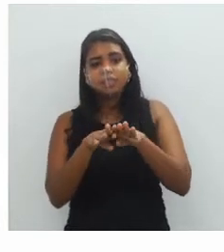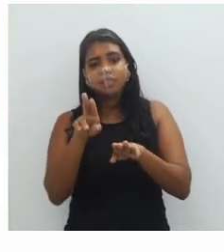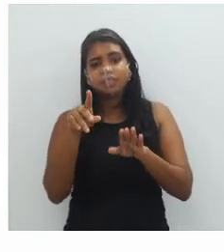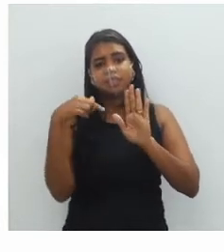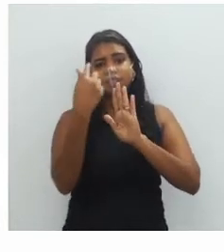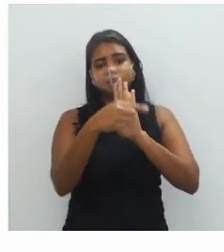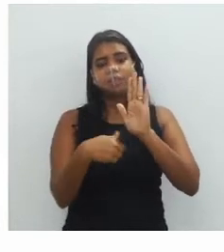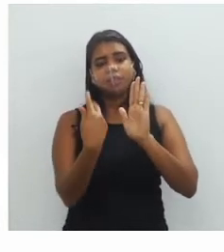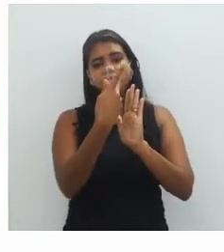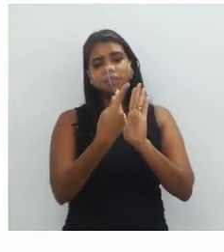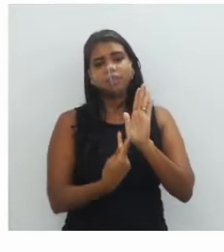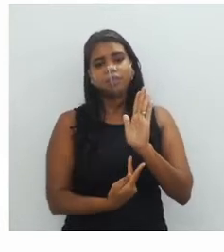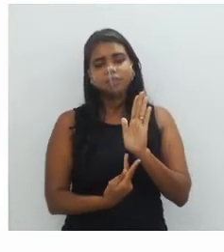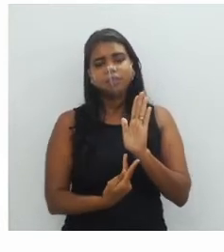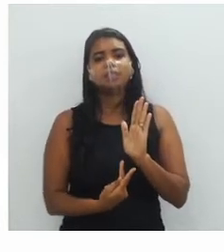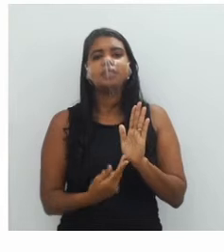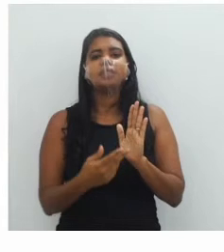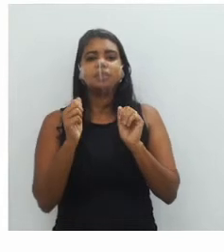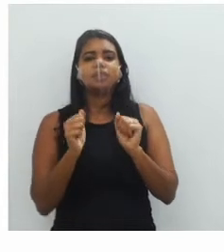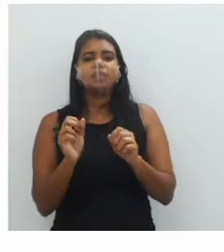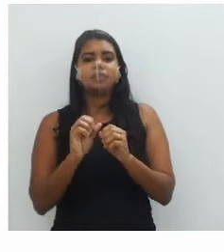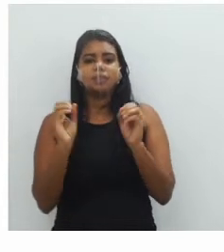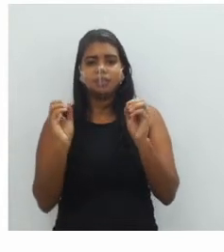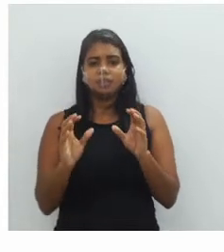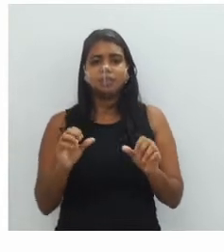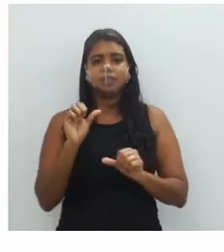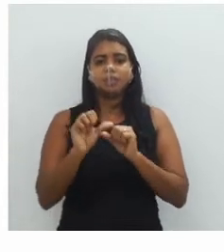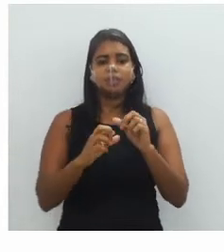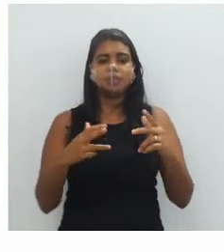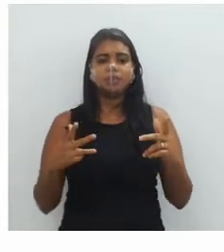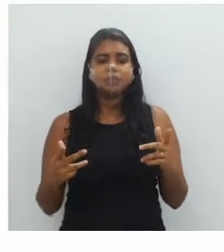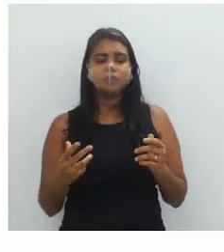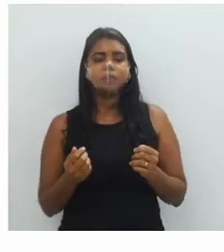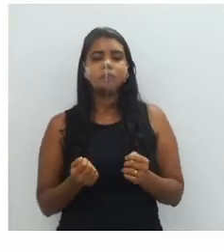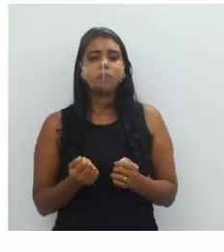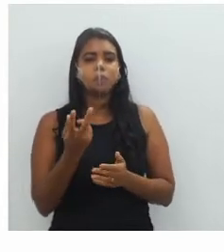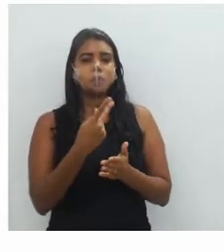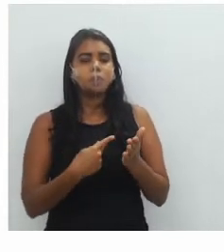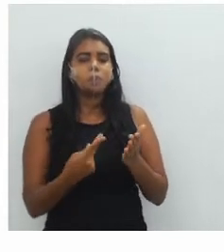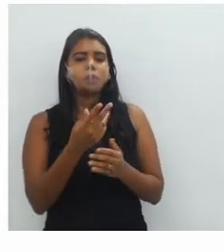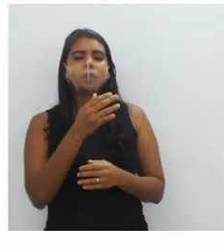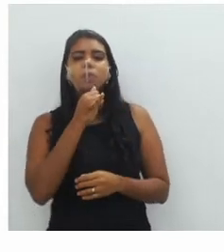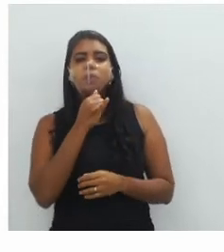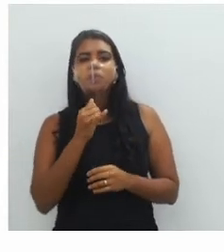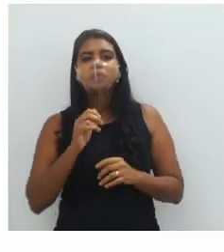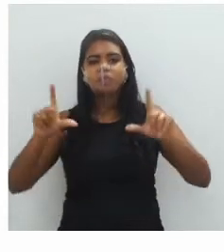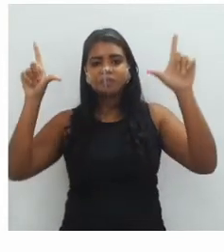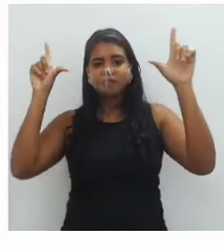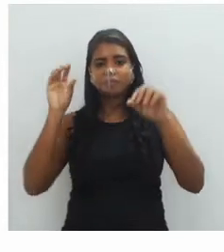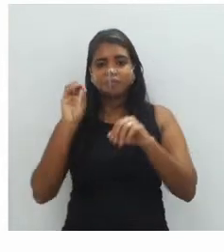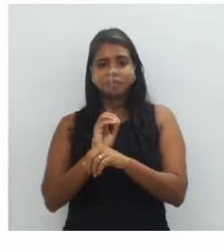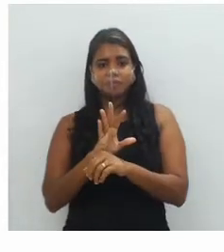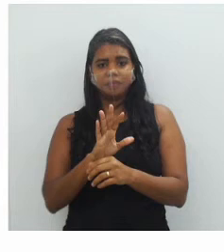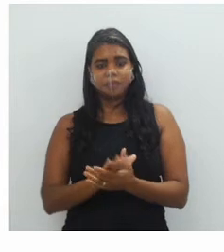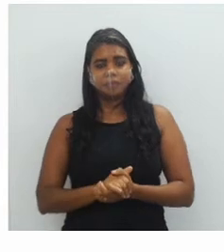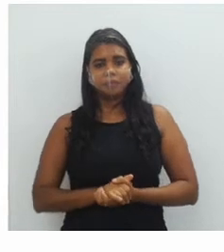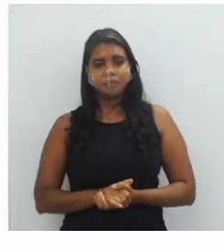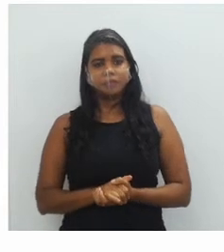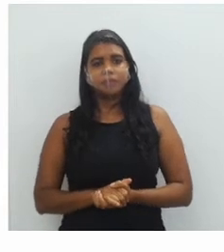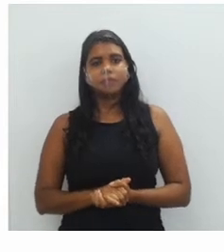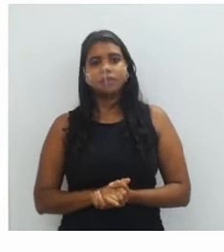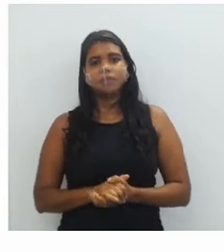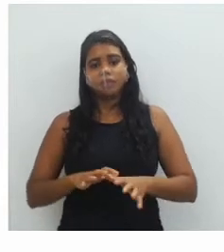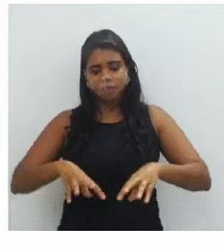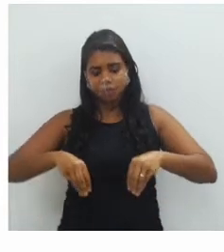superfícies, podendo ser o resultado da alteração das formas. Então, aqui eu trouxe para vocês a imagem de uma